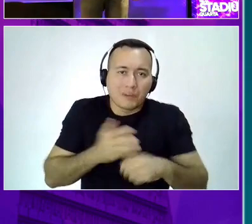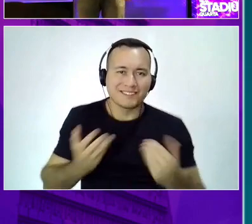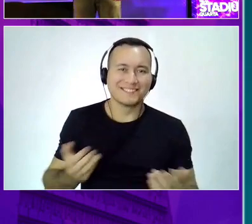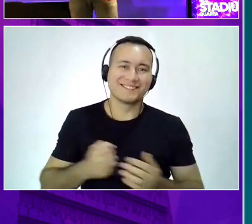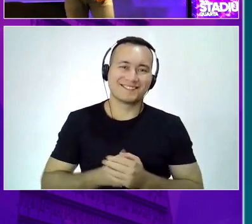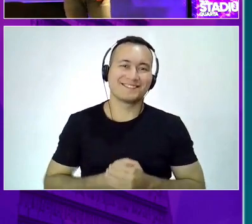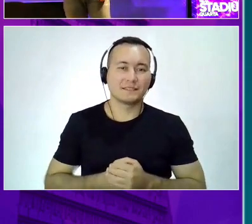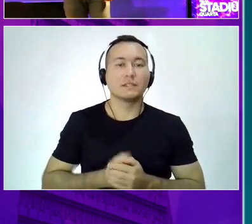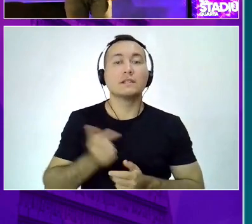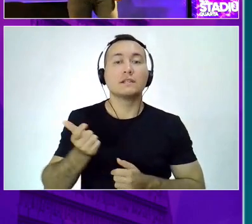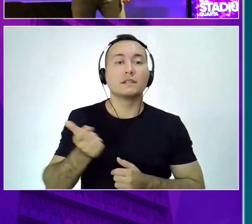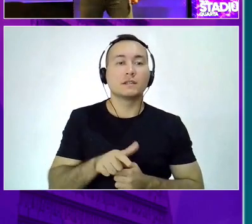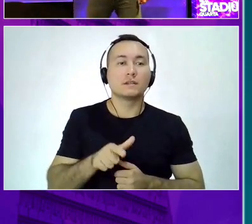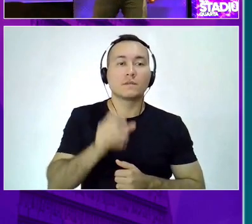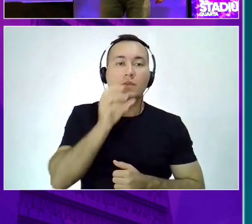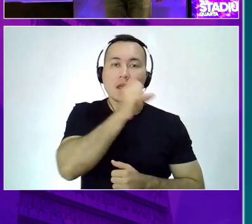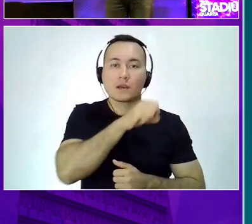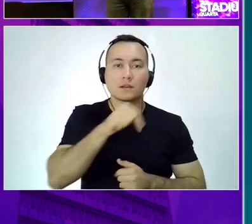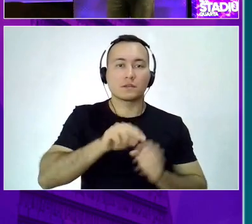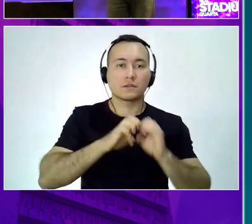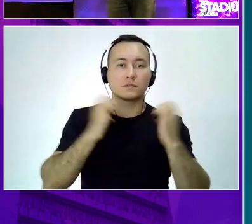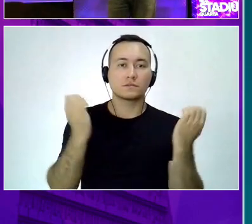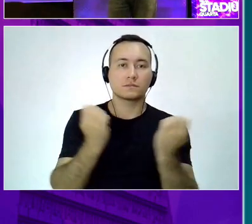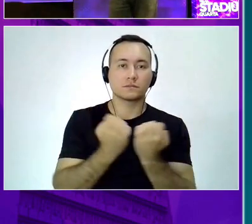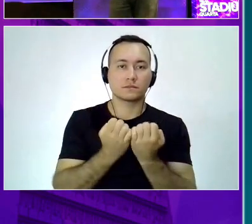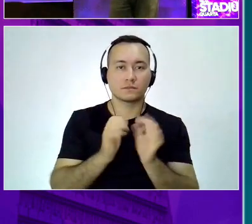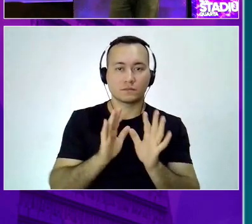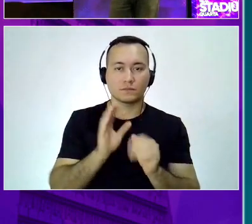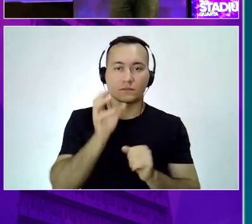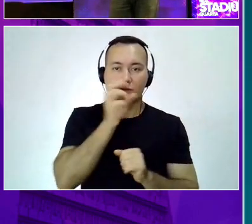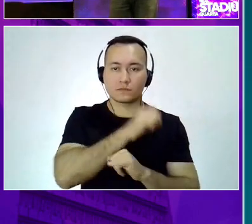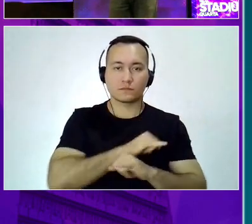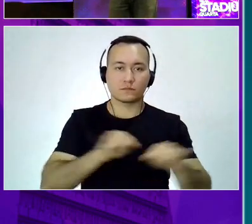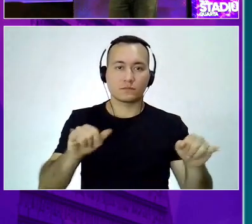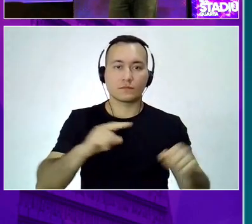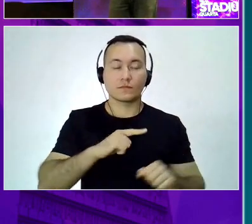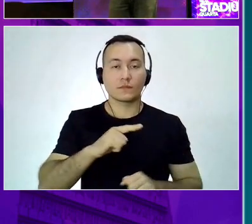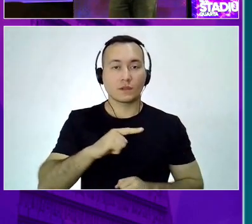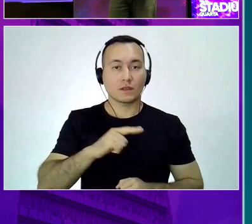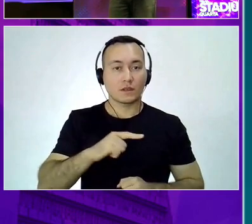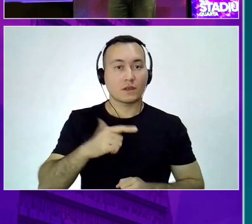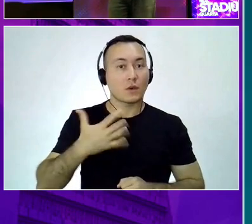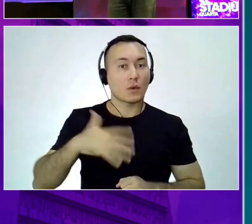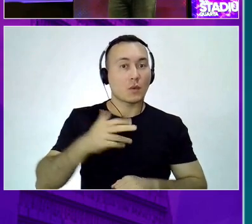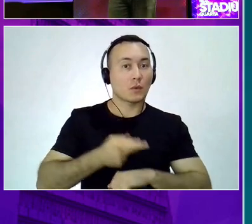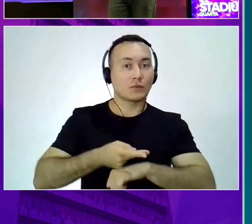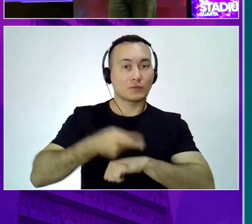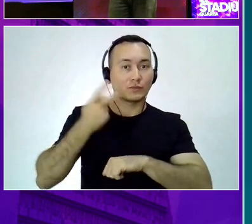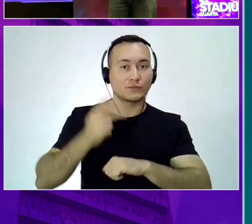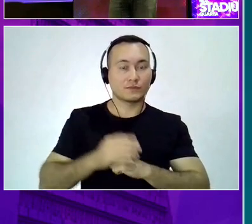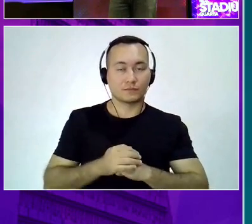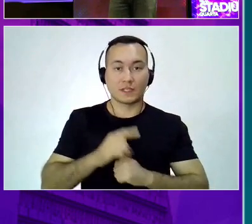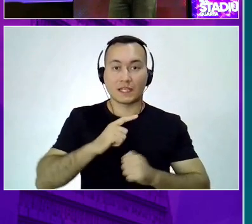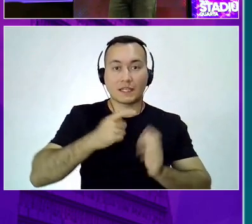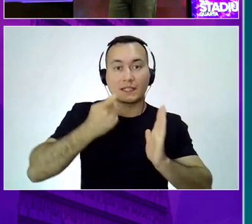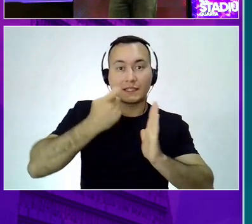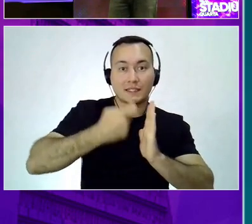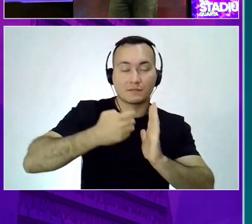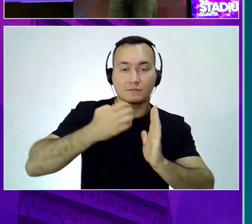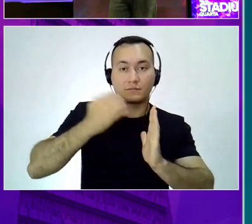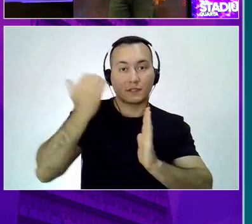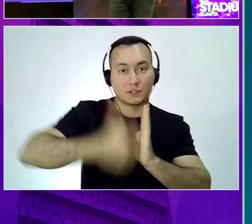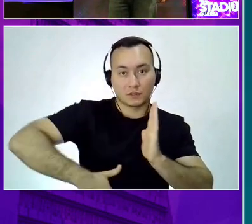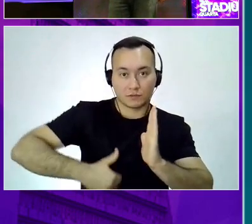lembretes sobre o evento. Rapidinho. Estamos aí com a promoção de um trial. Então se vocês ainda não viram no trial. Isso também está